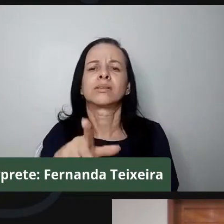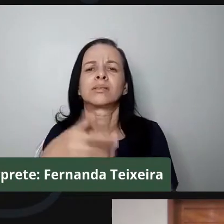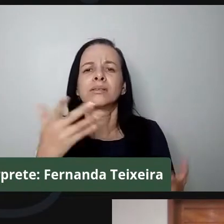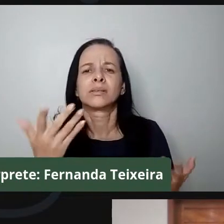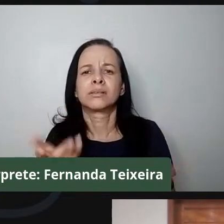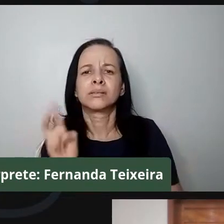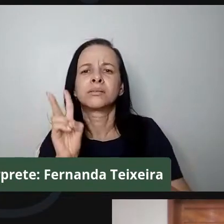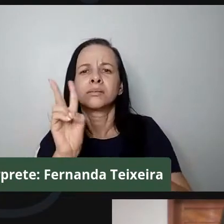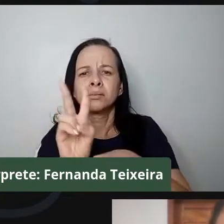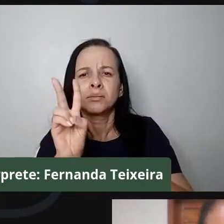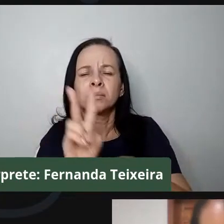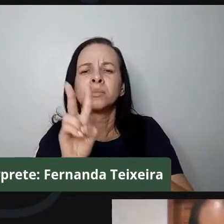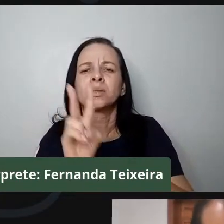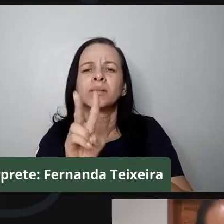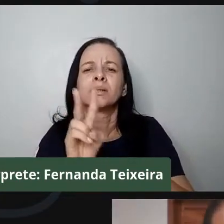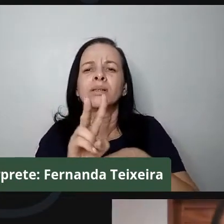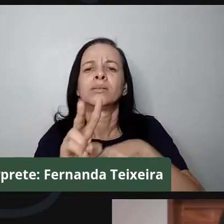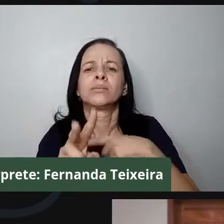atuação do Estado.